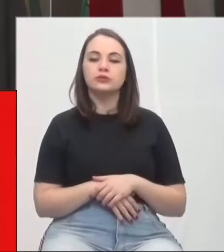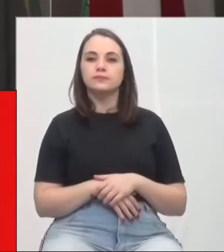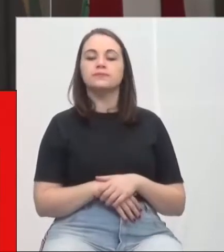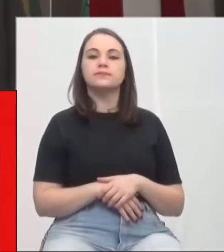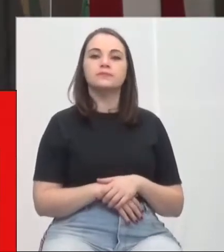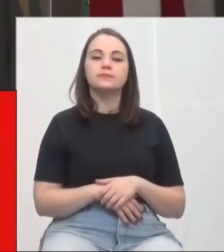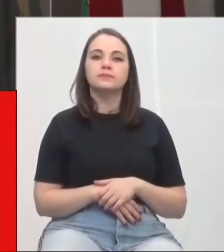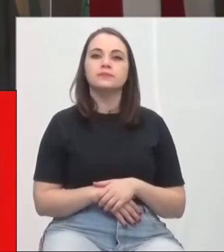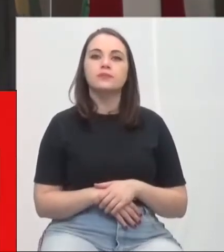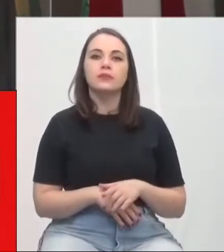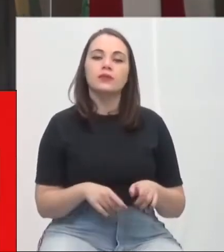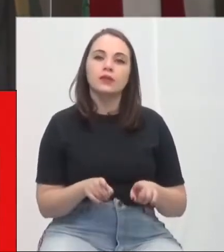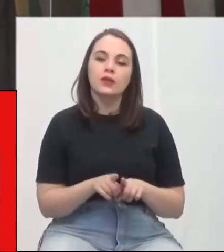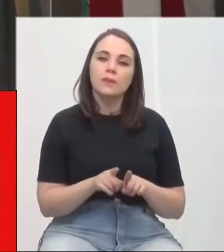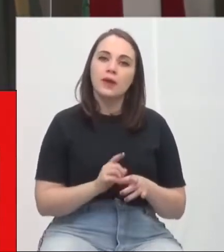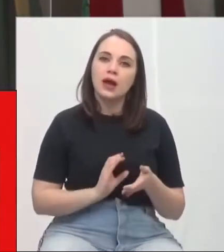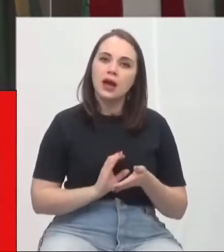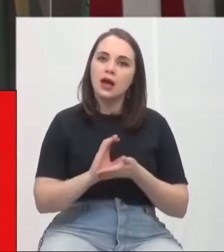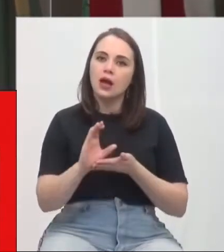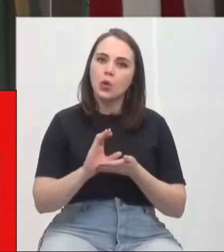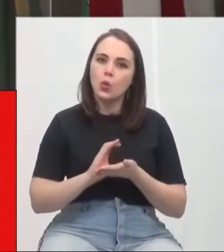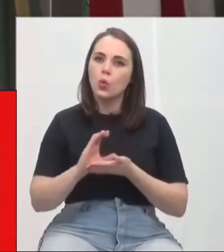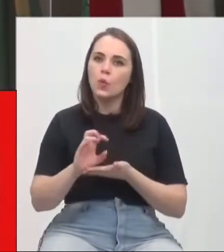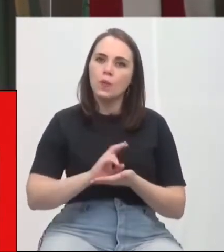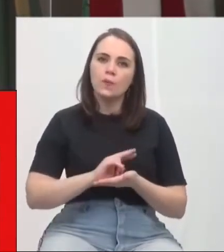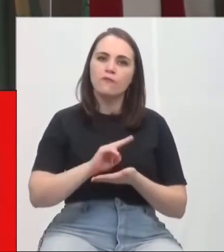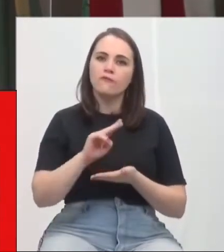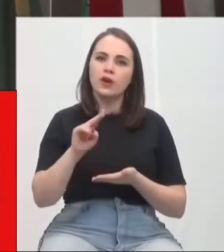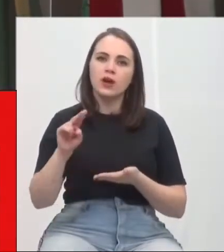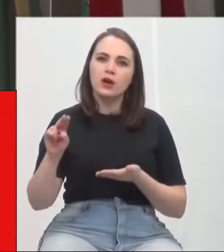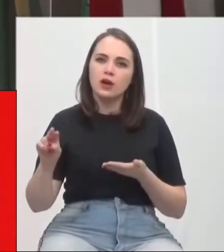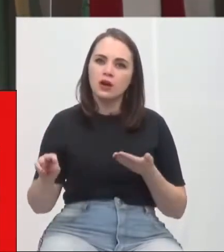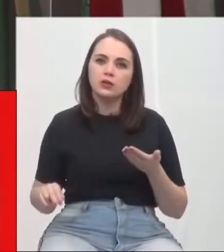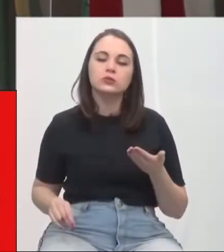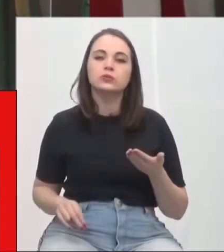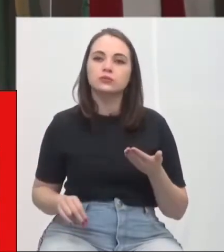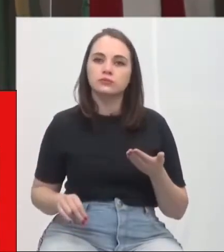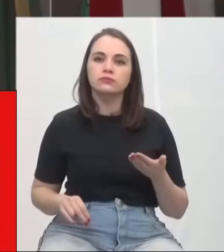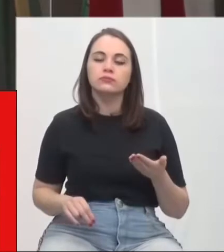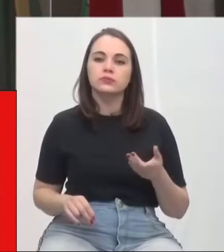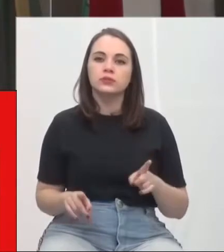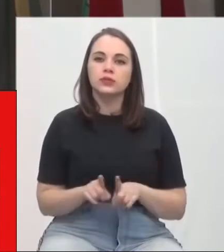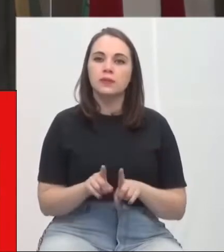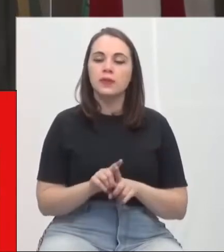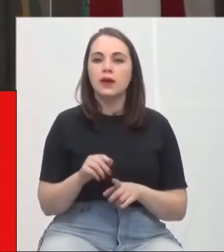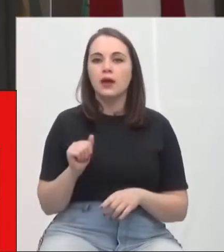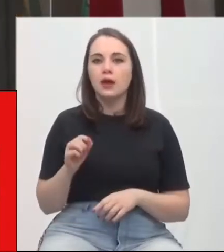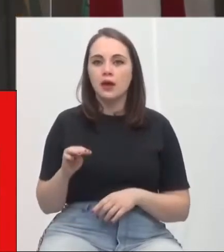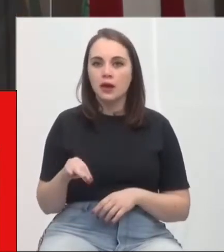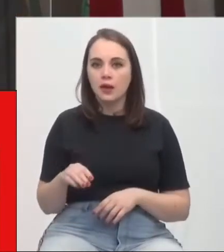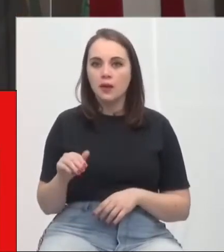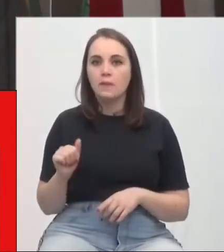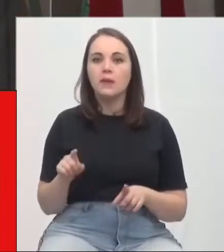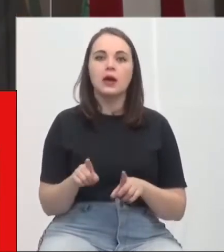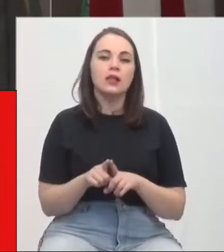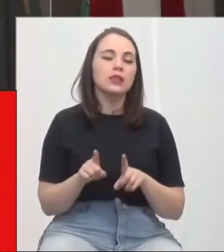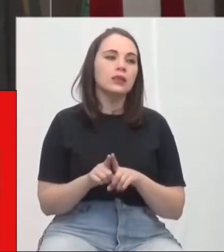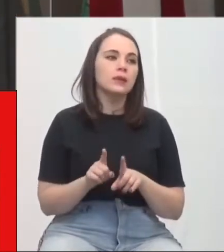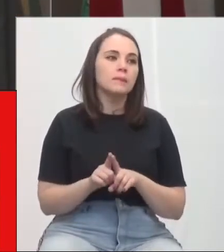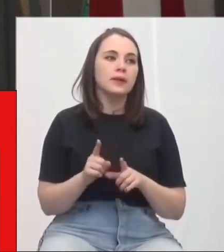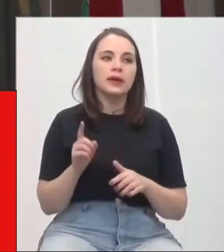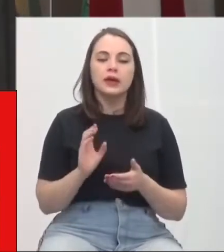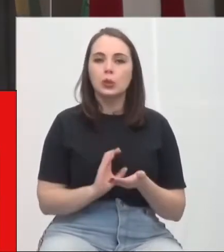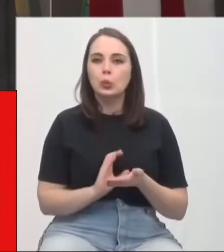vai trazer muitos recursos à AMA, vai trazer recursos à AMA, vai trazer recursos,